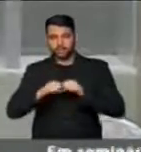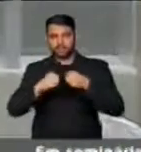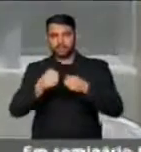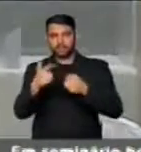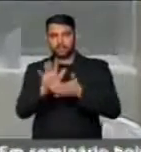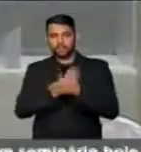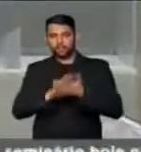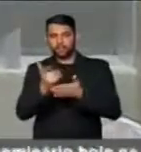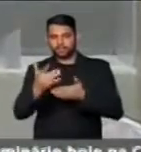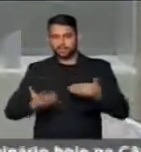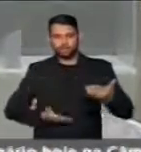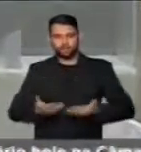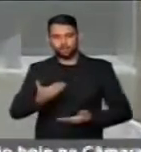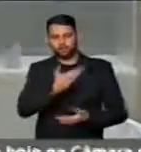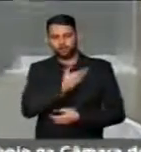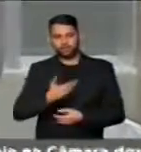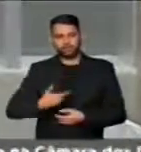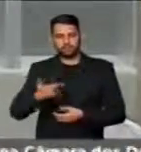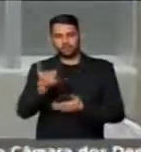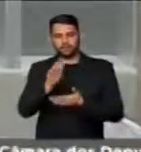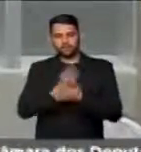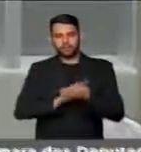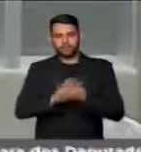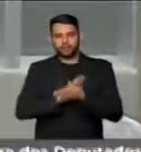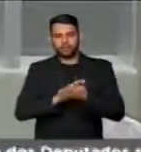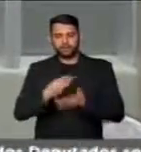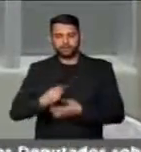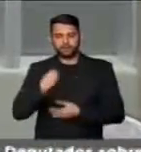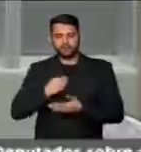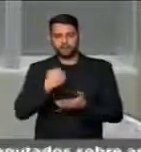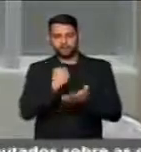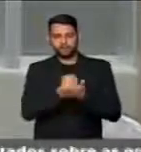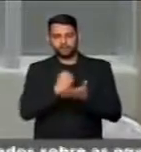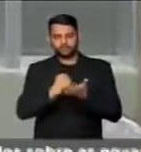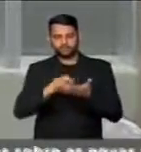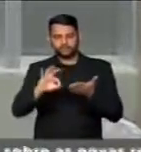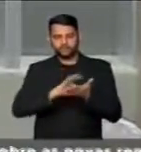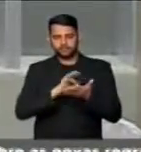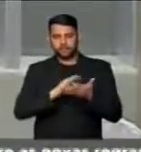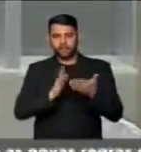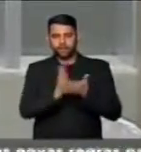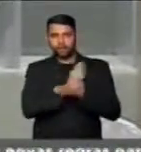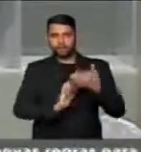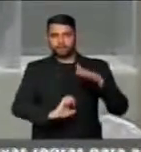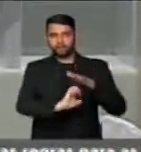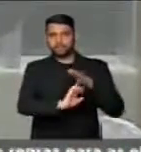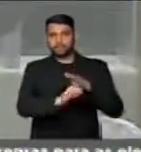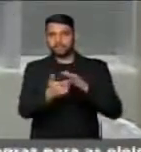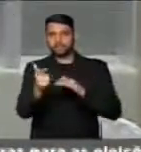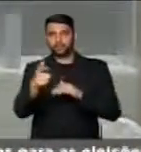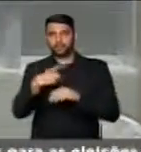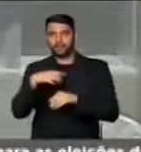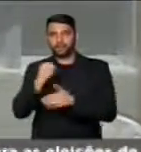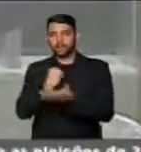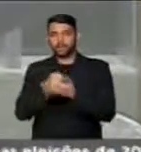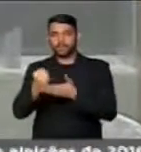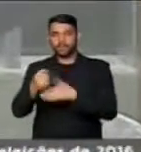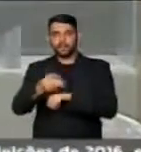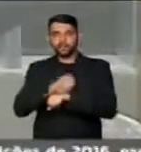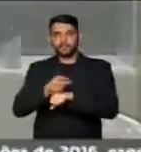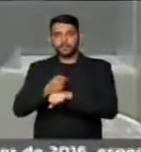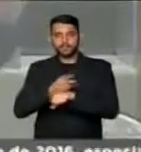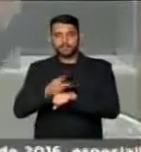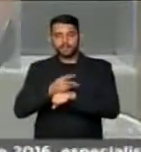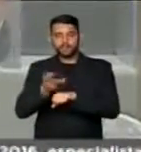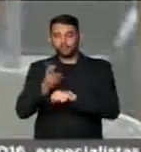é nem servidor público, nem está com carteira assinada em alguma empresa. E nem é mesmo terceirizado,